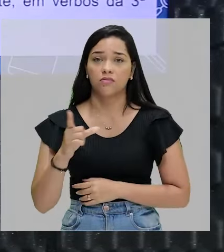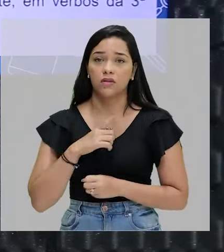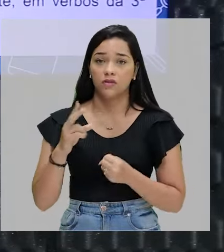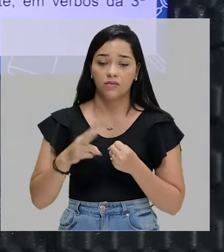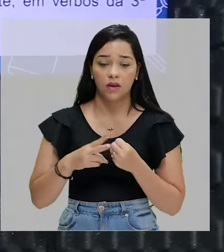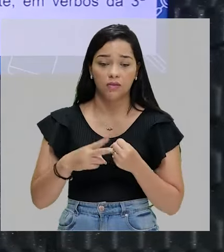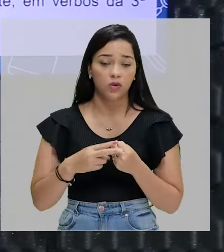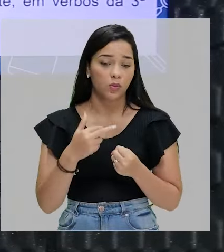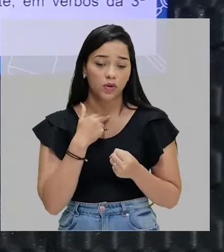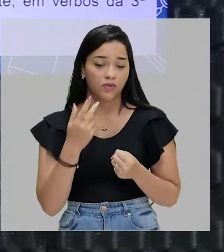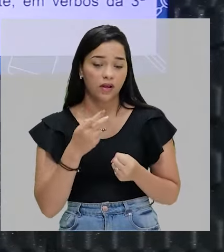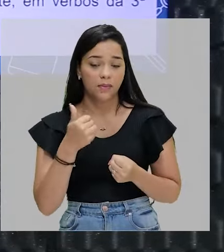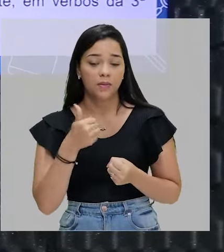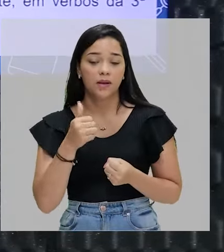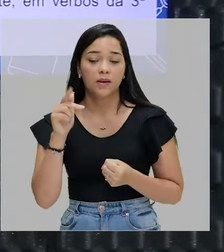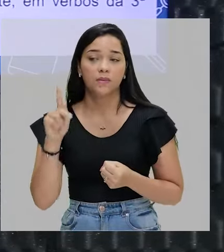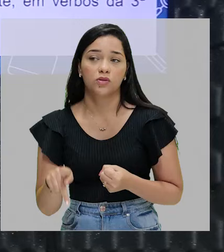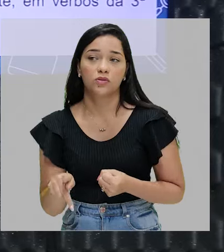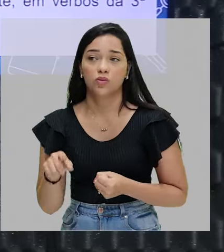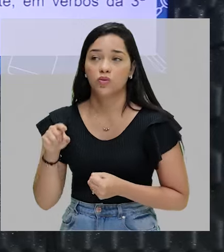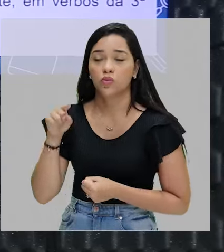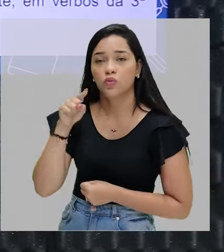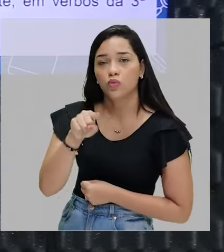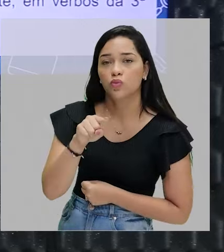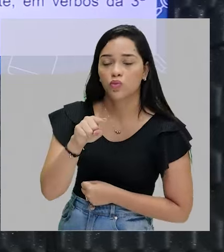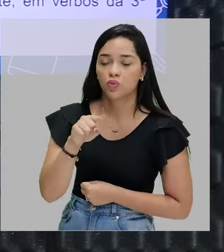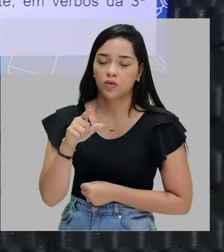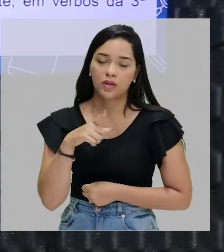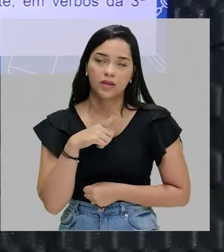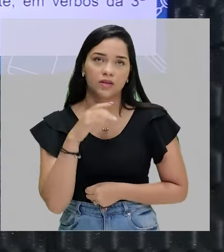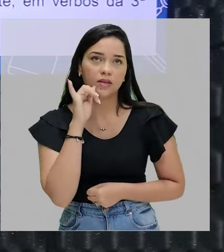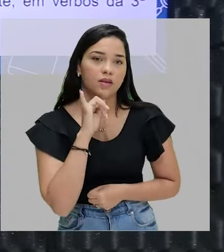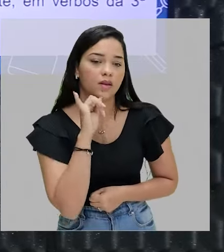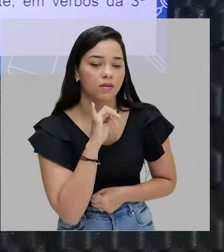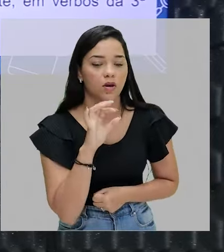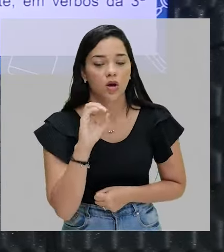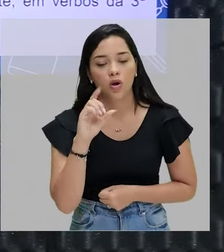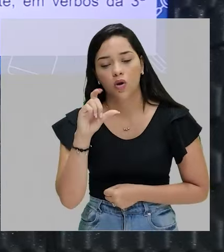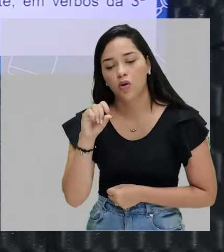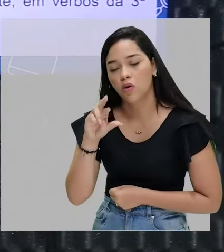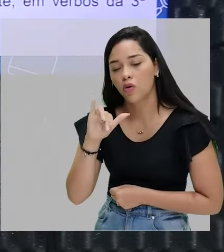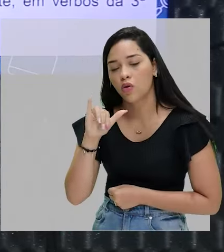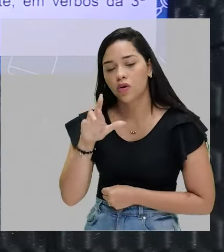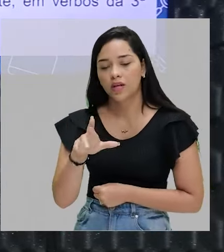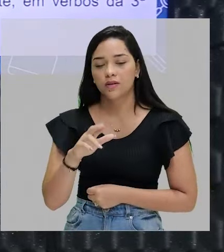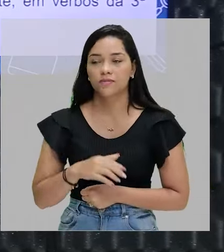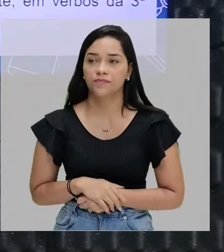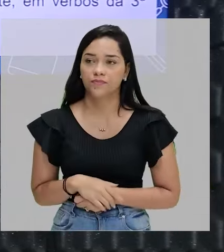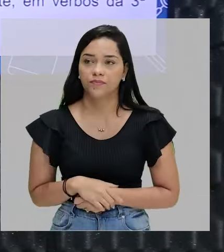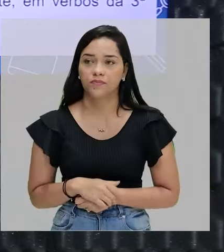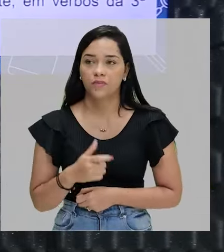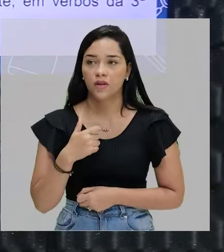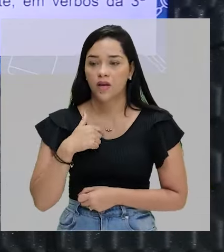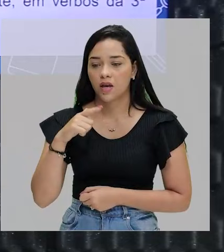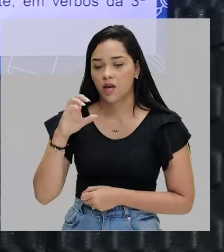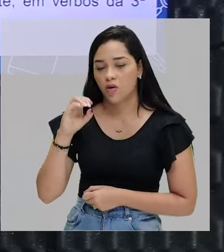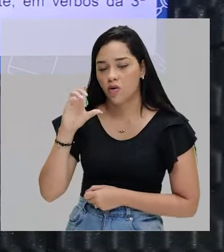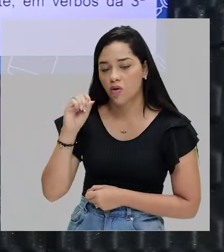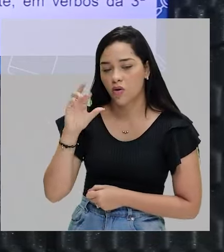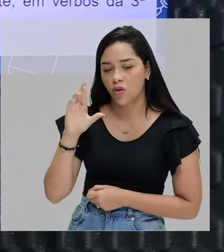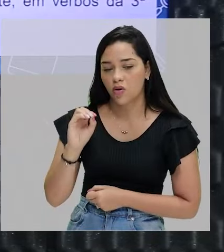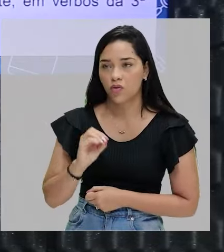você não vai poder dizer na primeira pessoa do singular, como, por exemplo, o verbo colorir. Você não vai dizer assim, eu coloro.